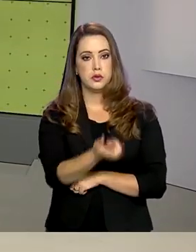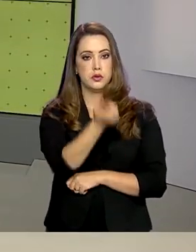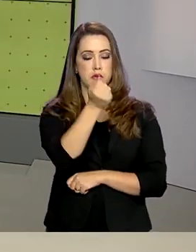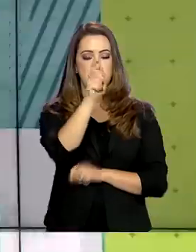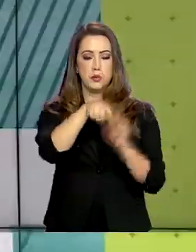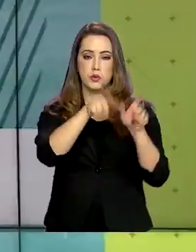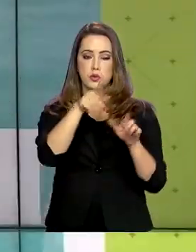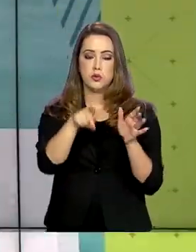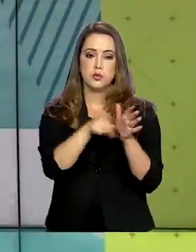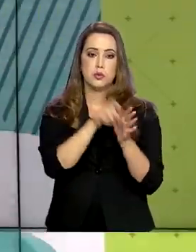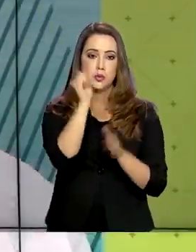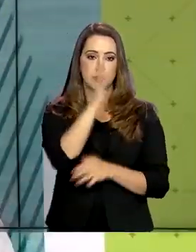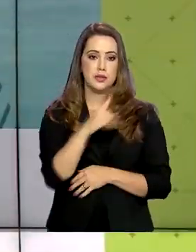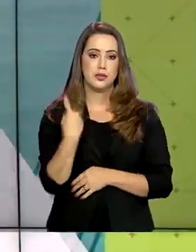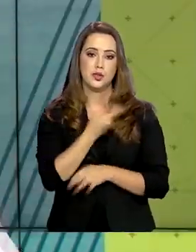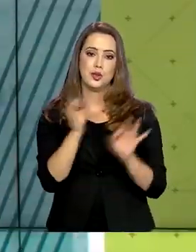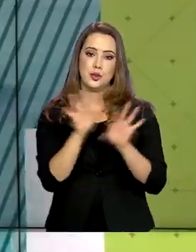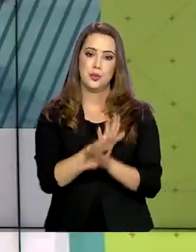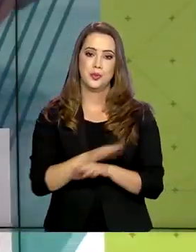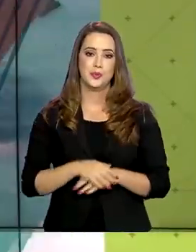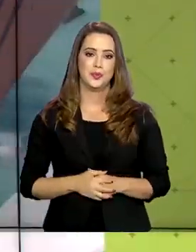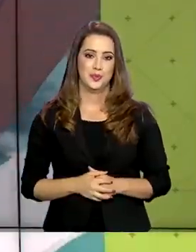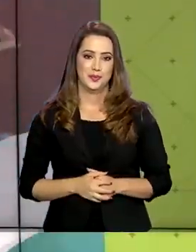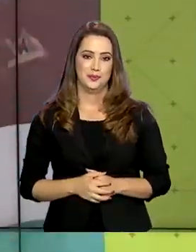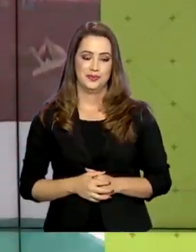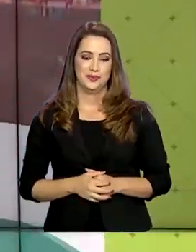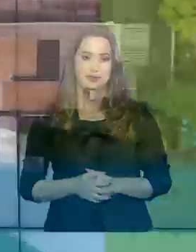noite. A gente fica por aqui. Até mais!